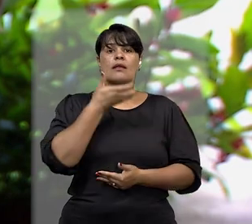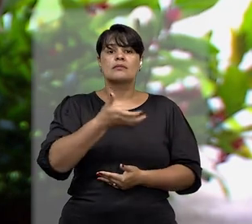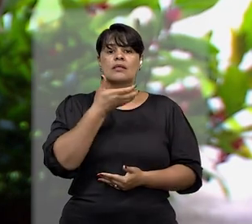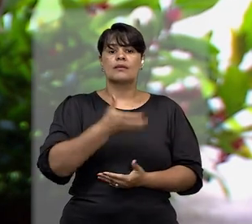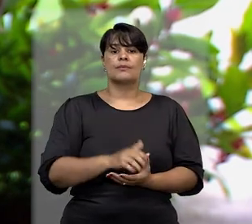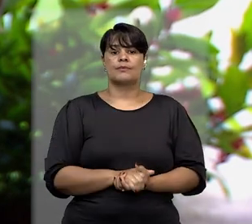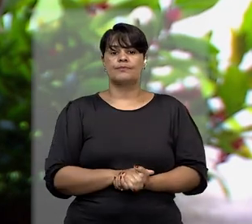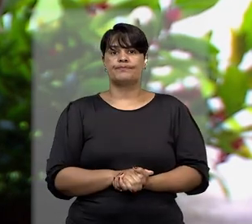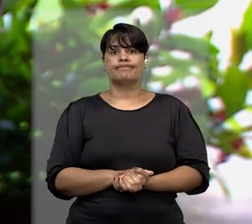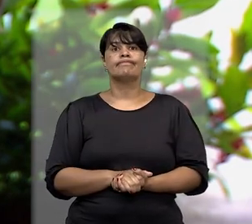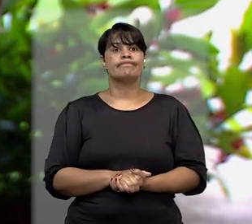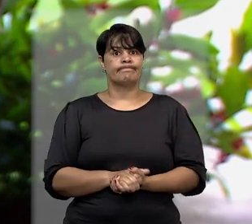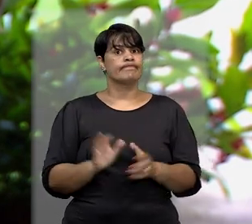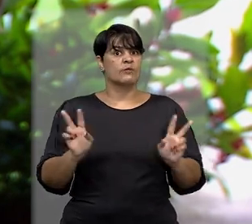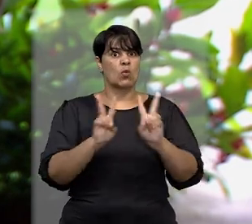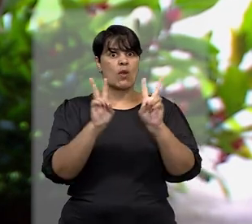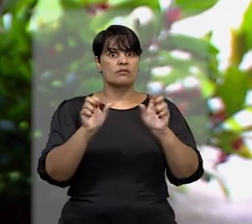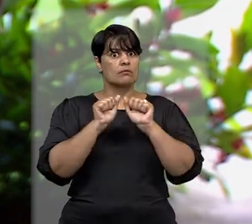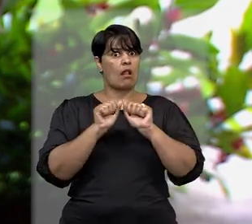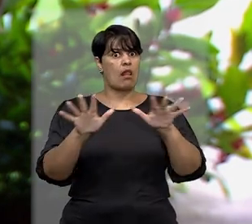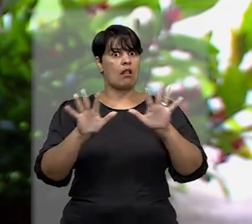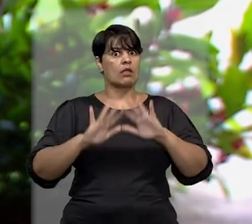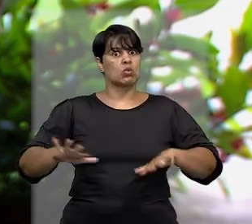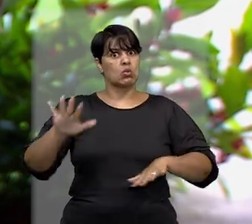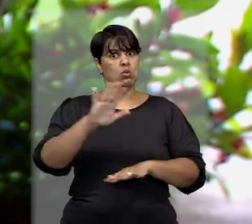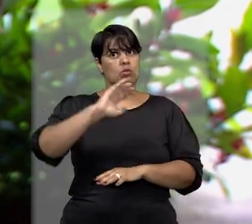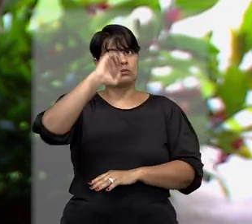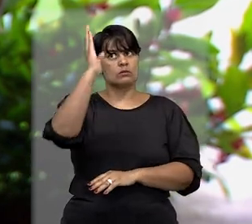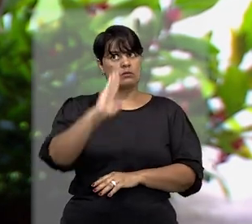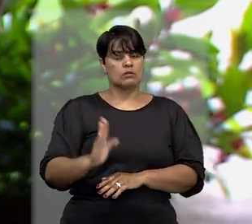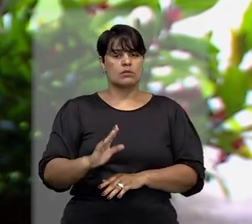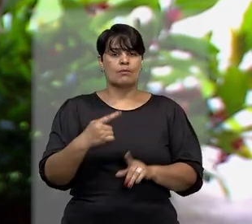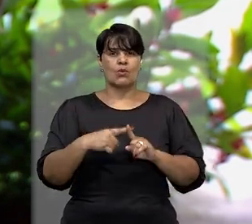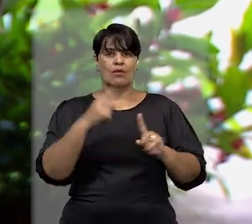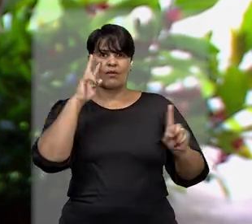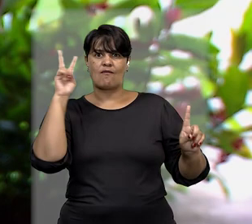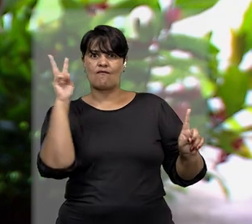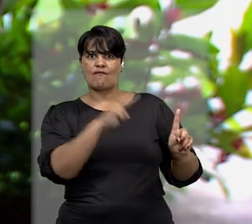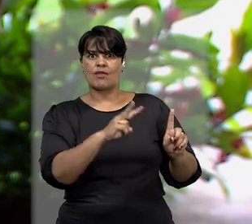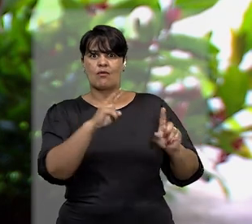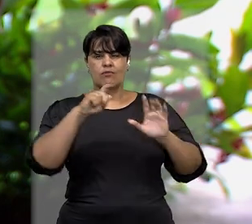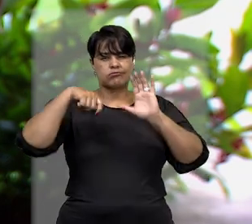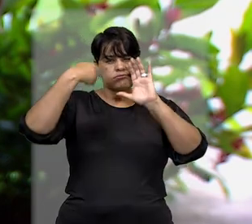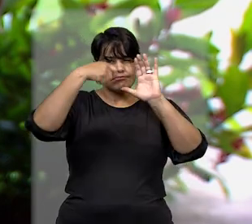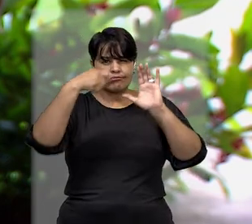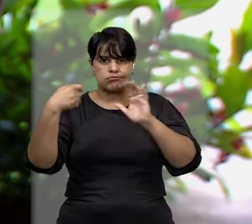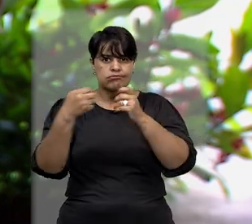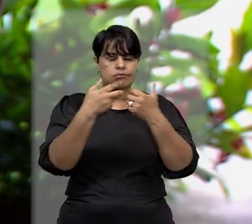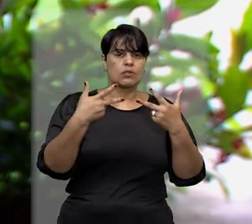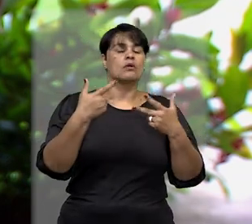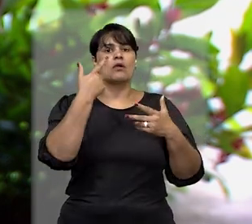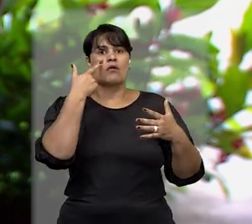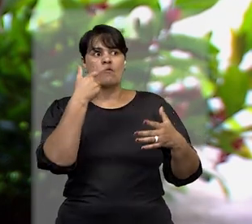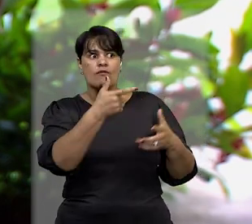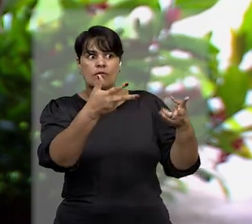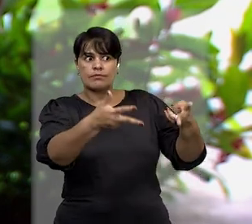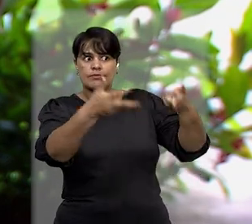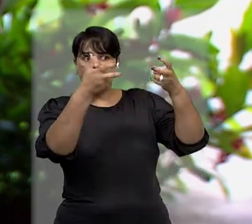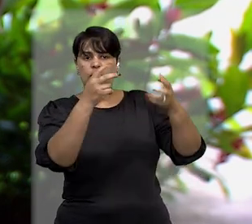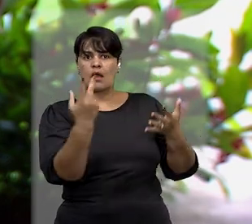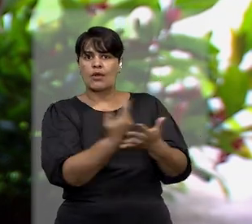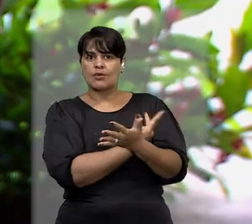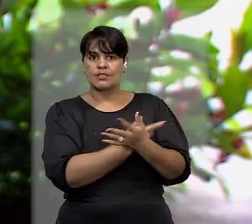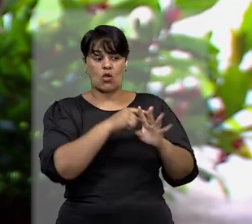teve ampla repercussão nacional com a divulgação das imagens das câmeras corporais dos quatro policiais que